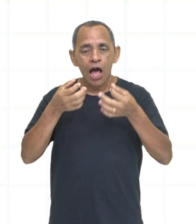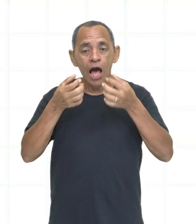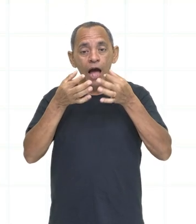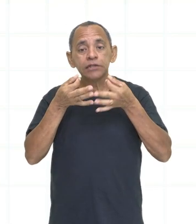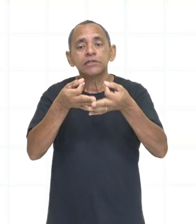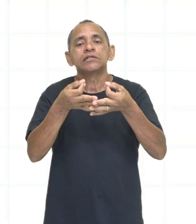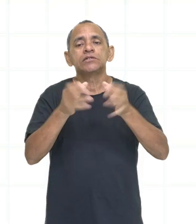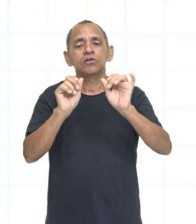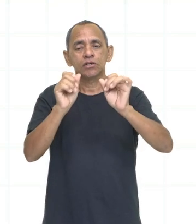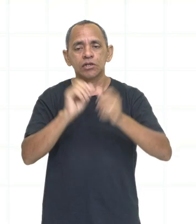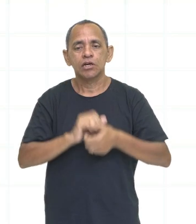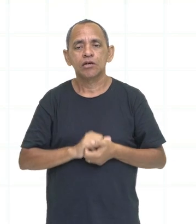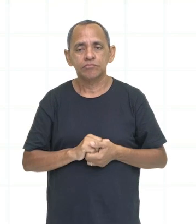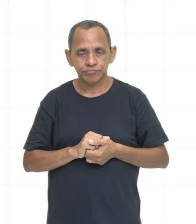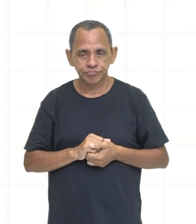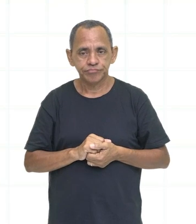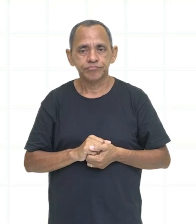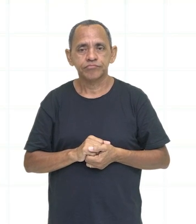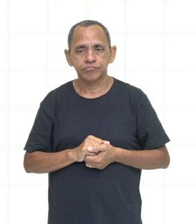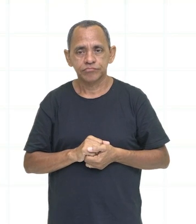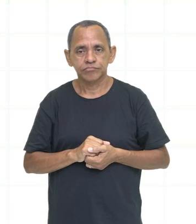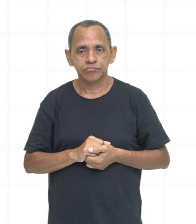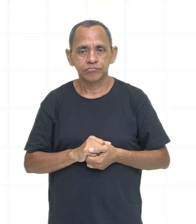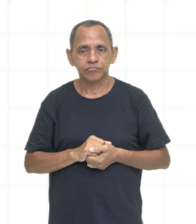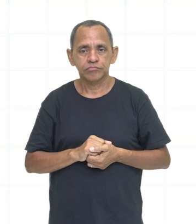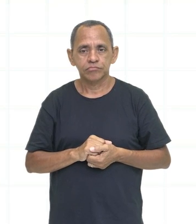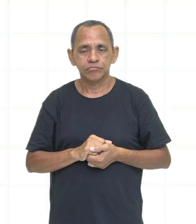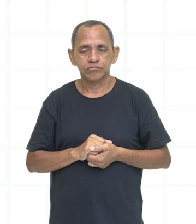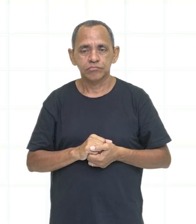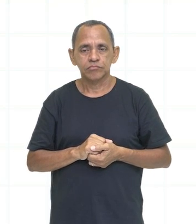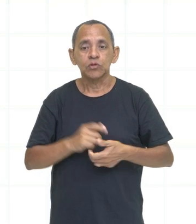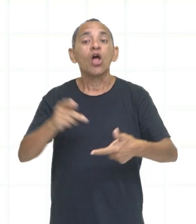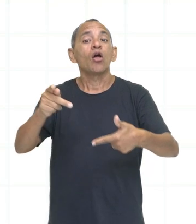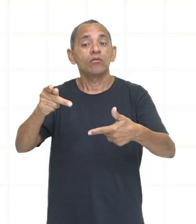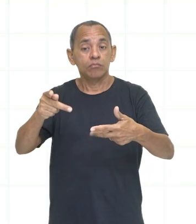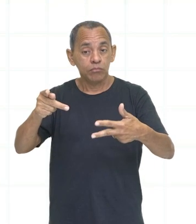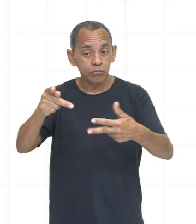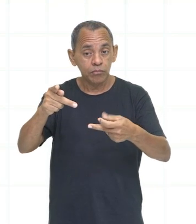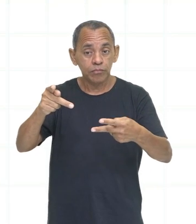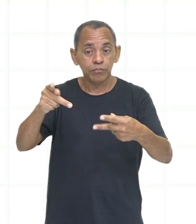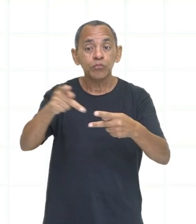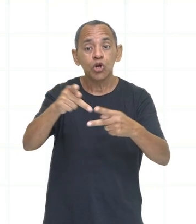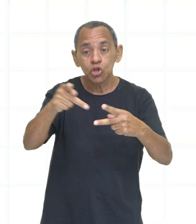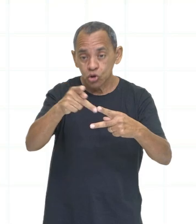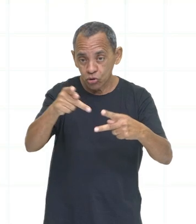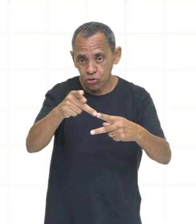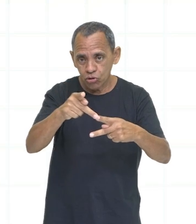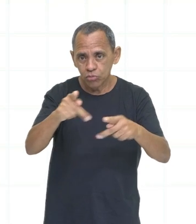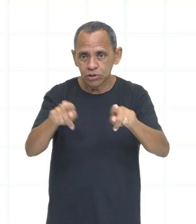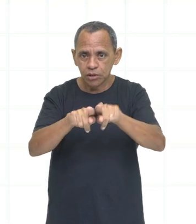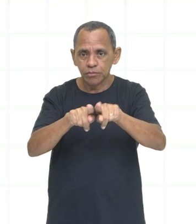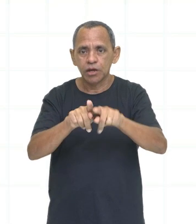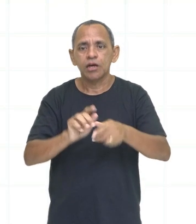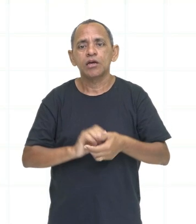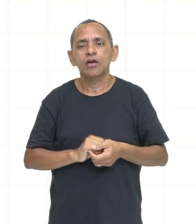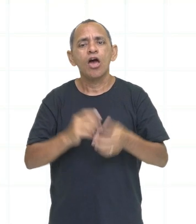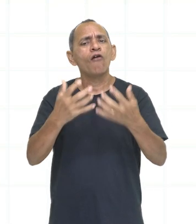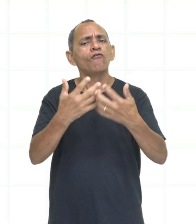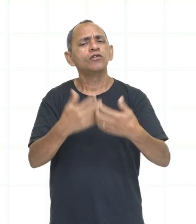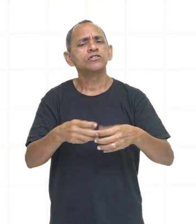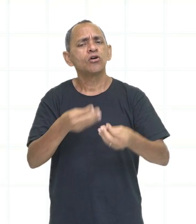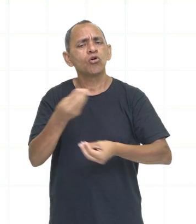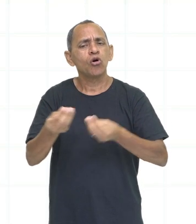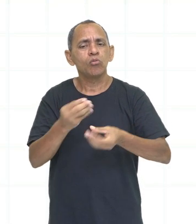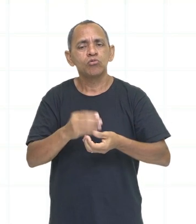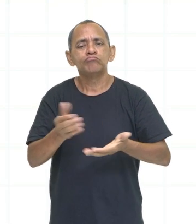um pronome reflexivo. Aqui, ele está sozinho. Olha só. Como funciona a função mesmo, né? O livro